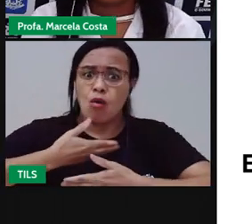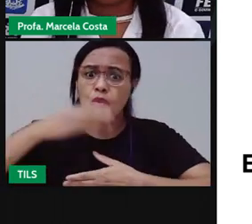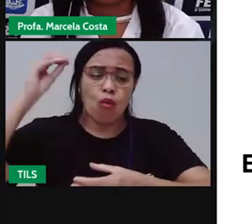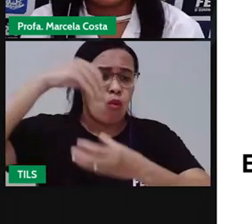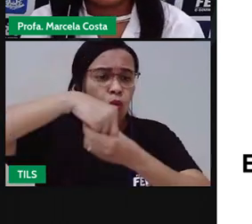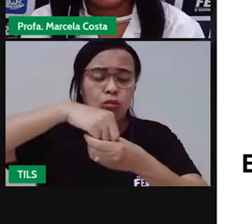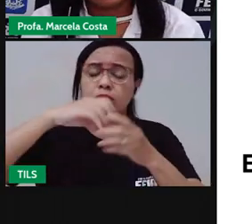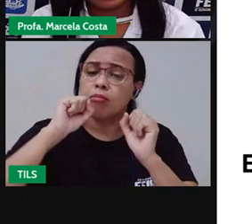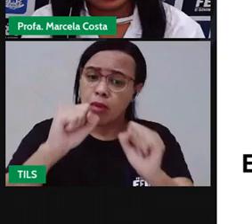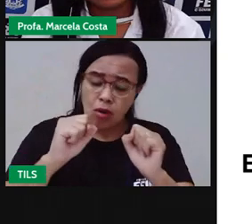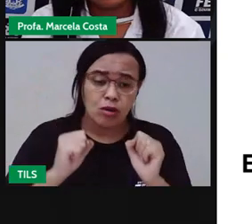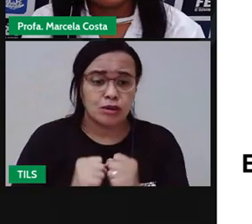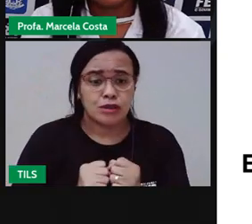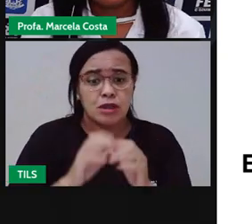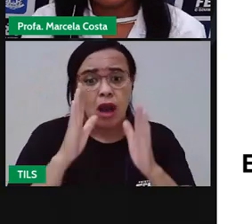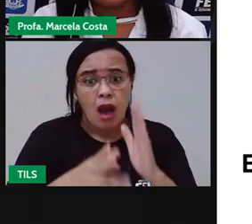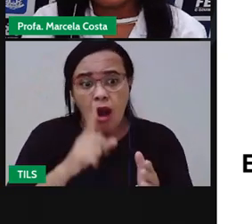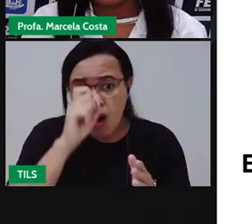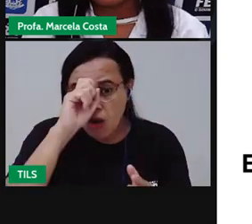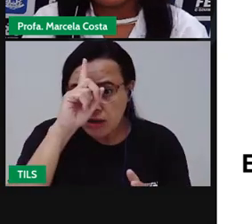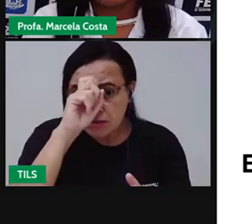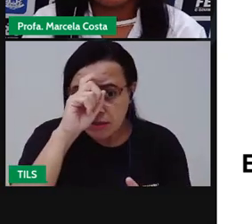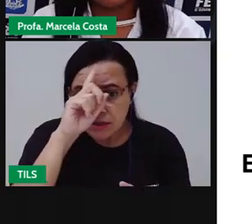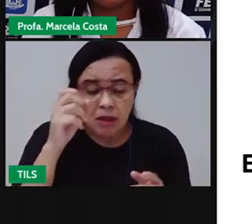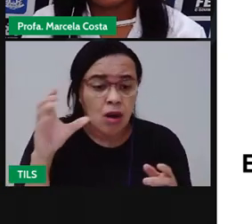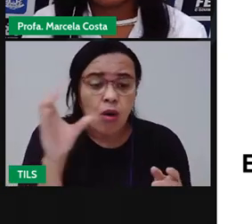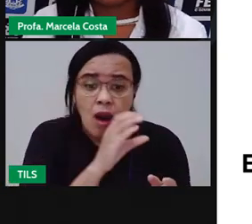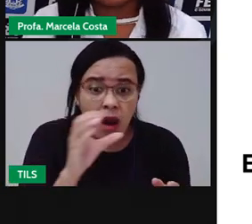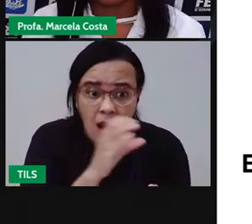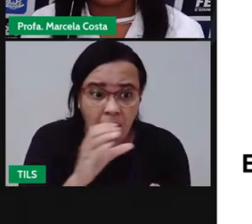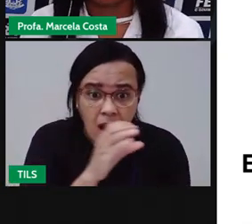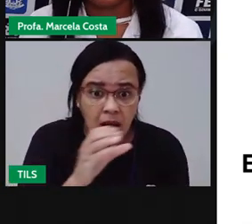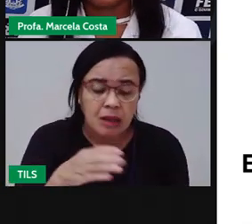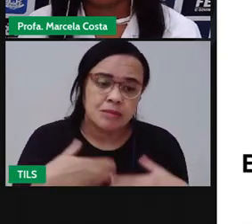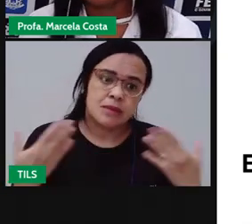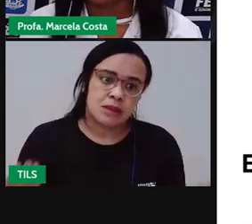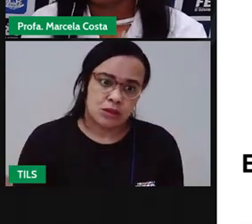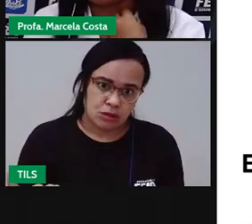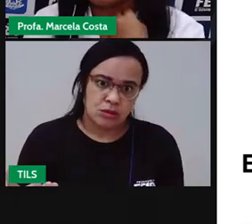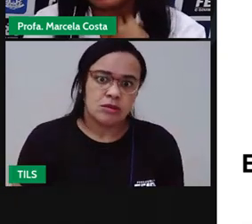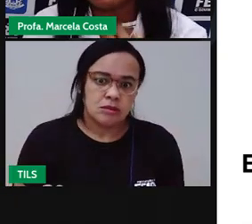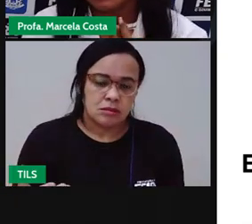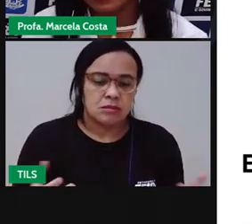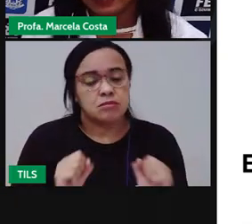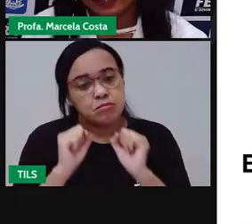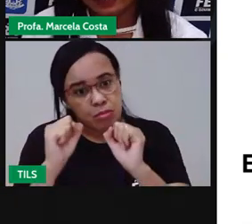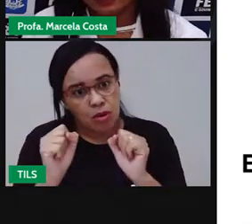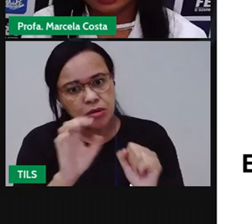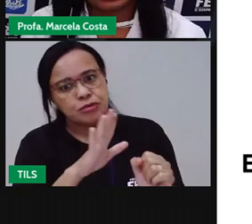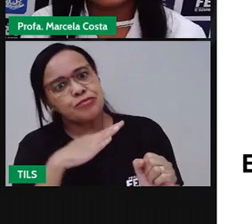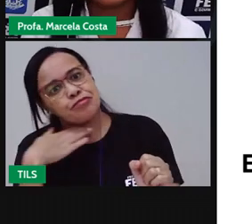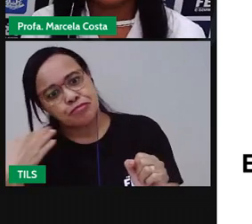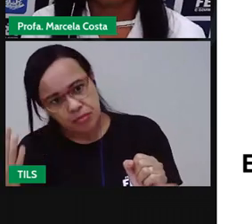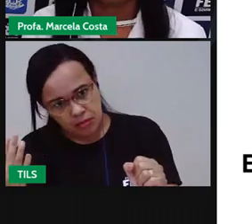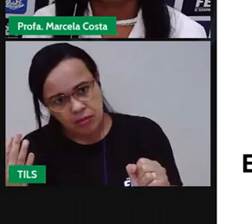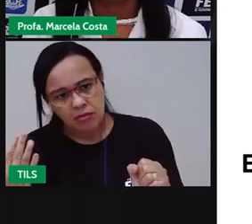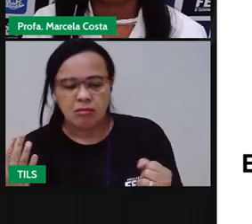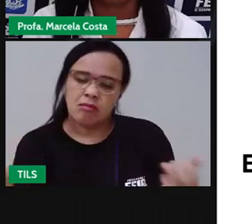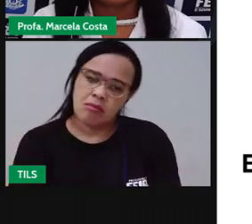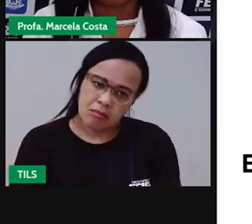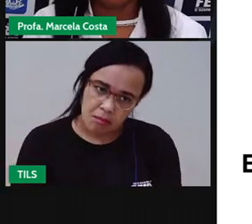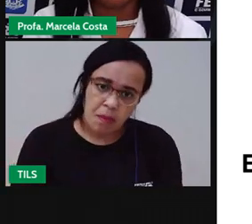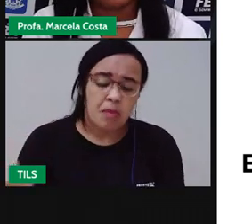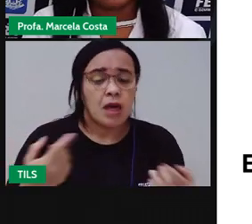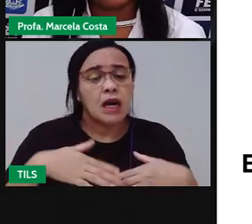Precisa ficar internada e, se não for tratado imediatamente, pode até morrer. Então,